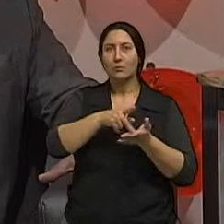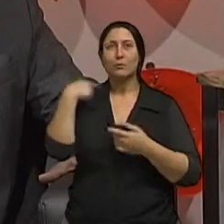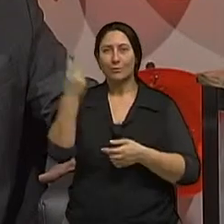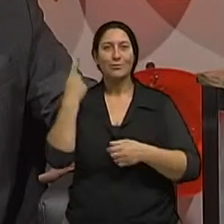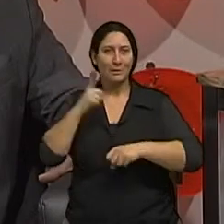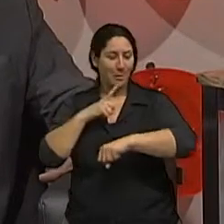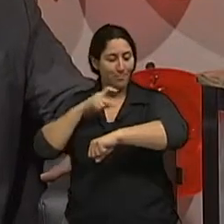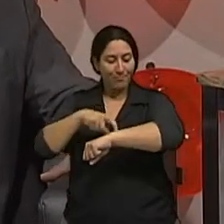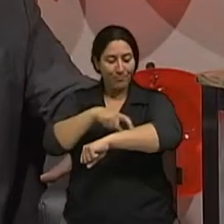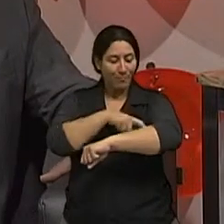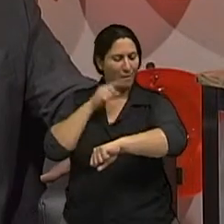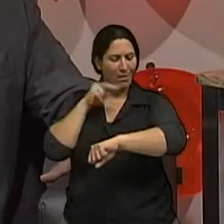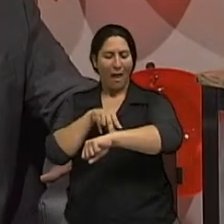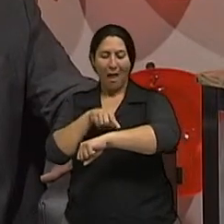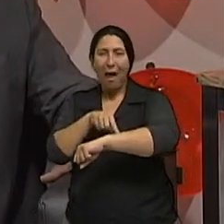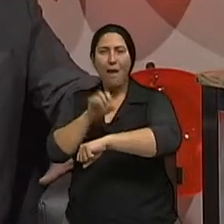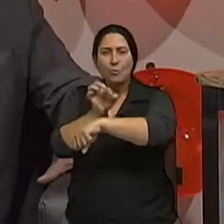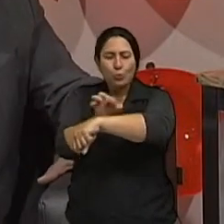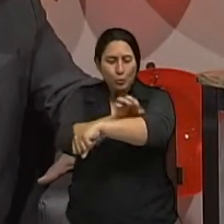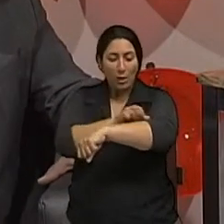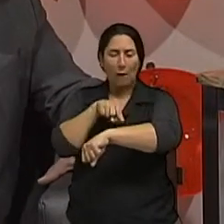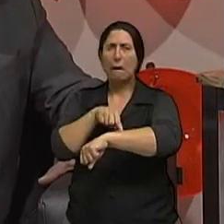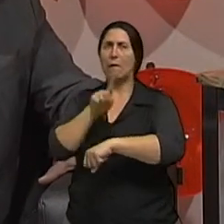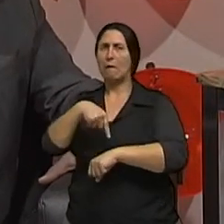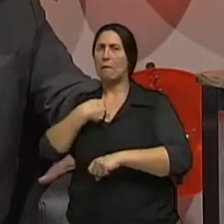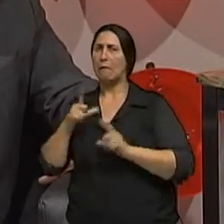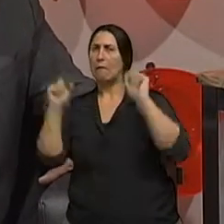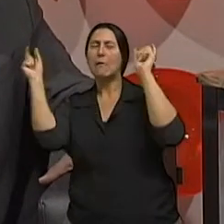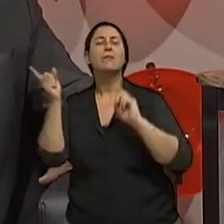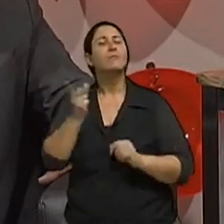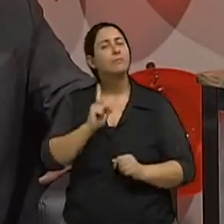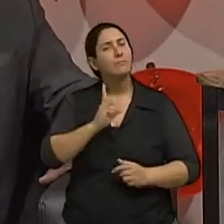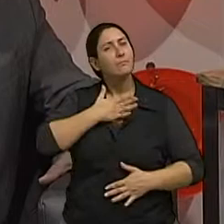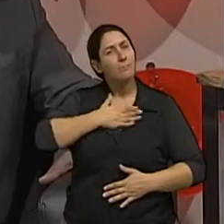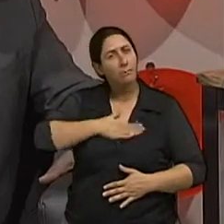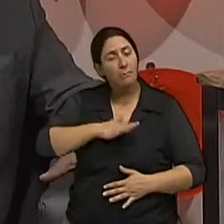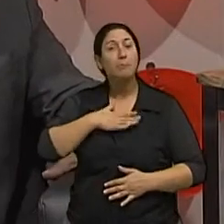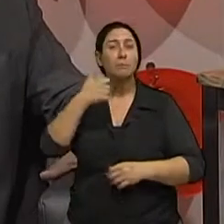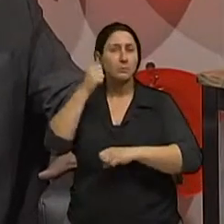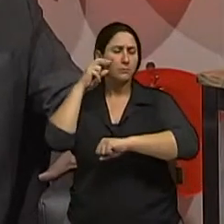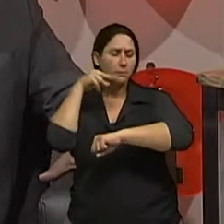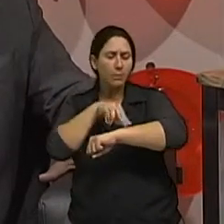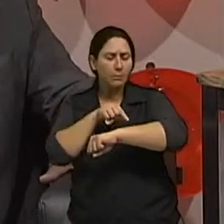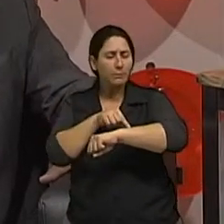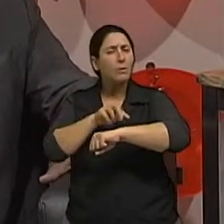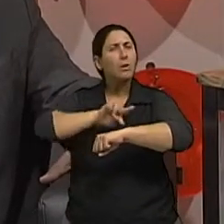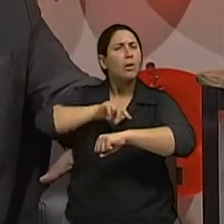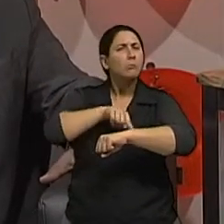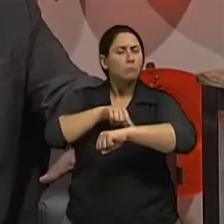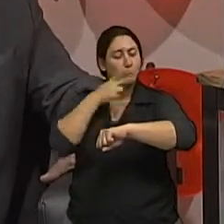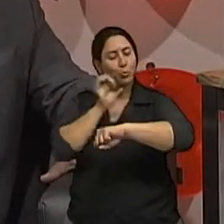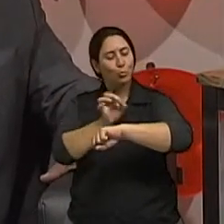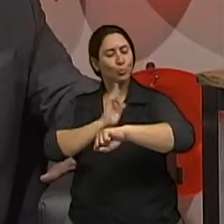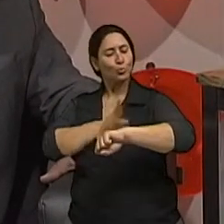com potencial maligno, mas um sinal que vá mudando com o tempo, ou que surja, ou que mude de cor, fique mais